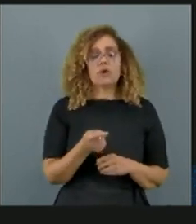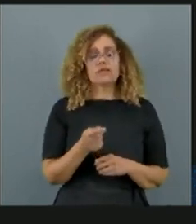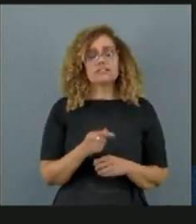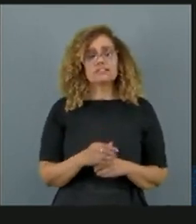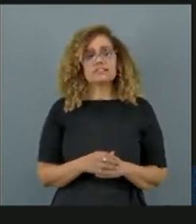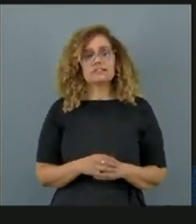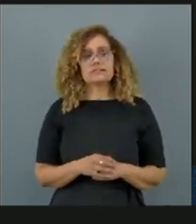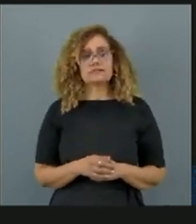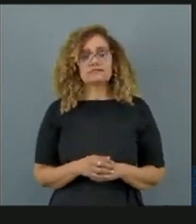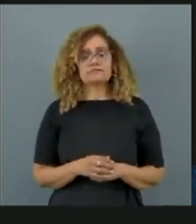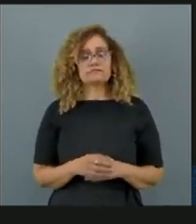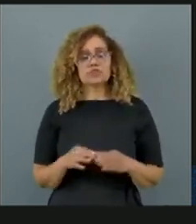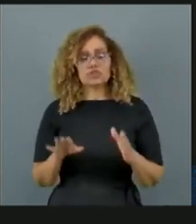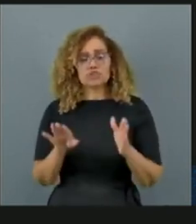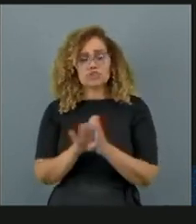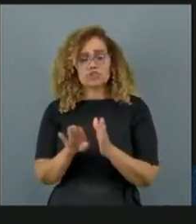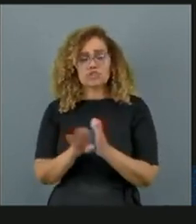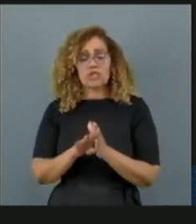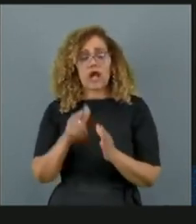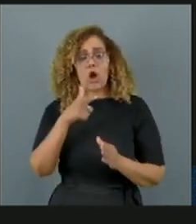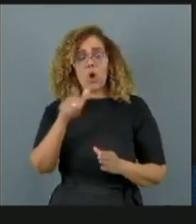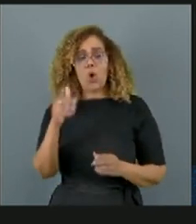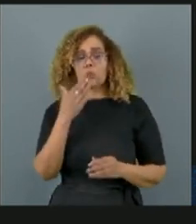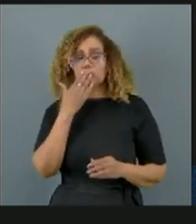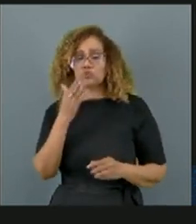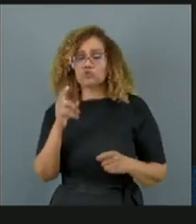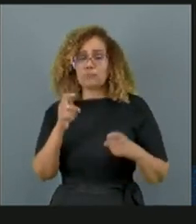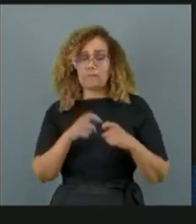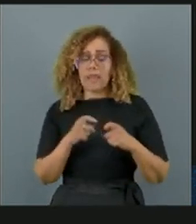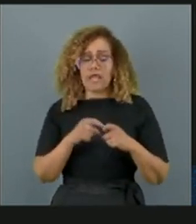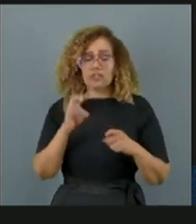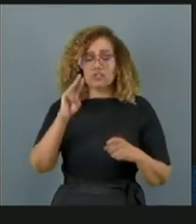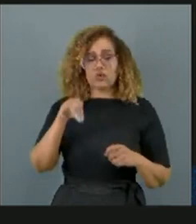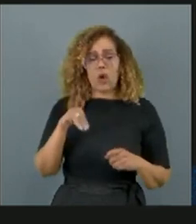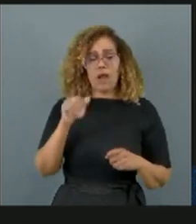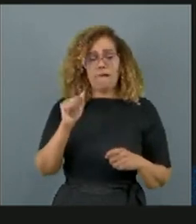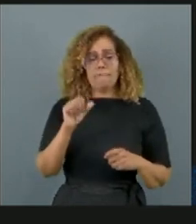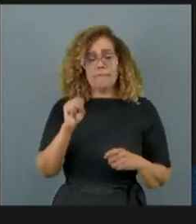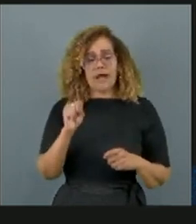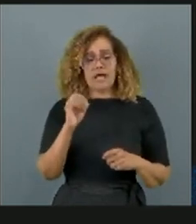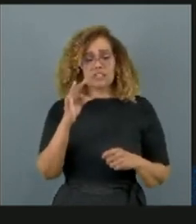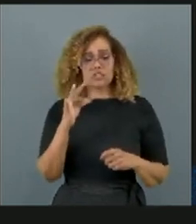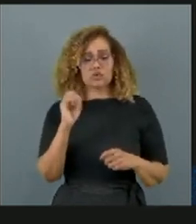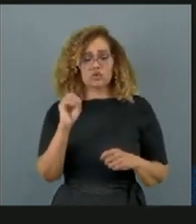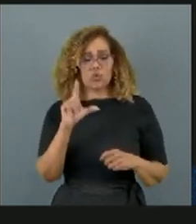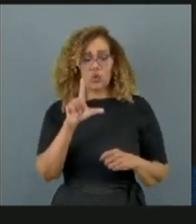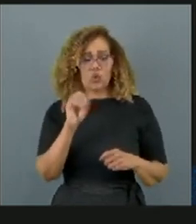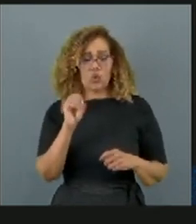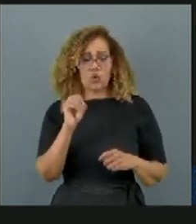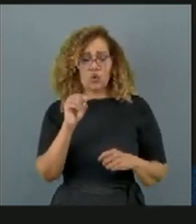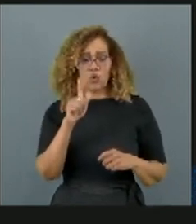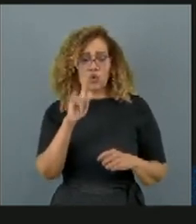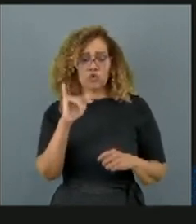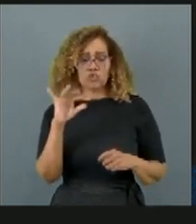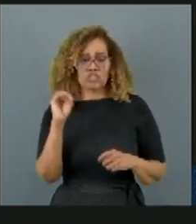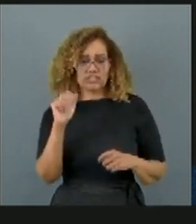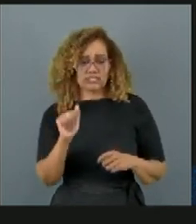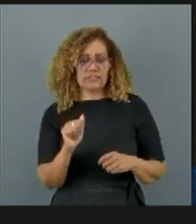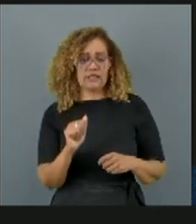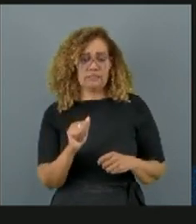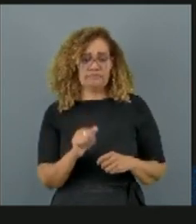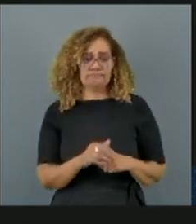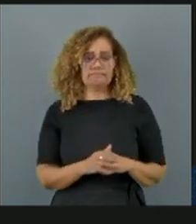de chegar até o mastologista, que é uma área de atuação da ginecologia. Mas nós fazemos isso.